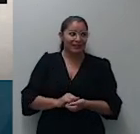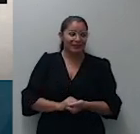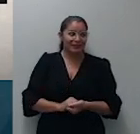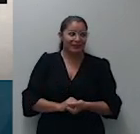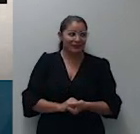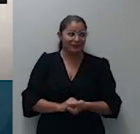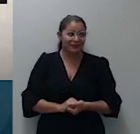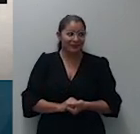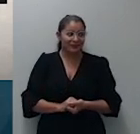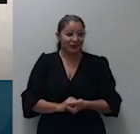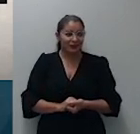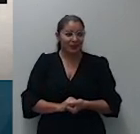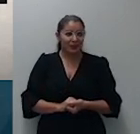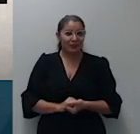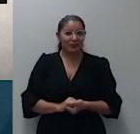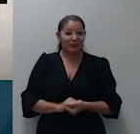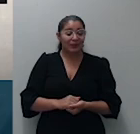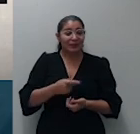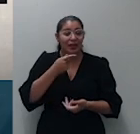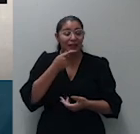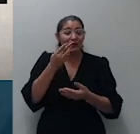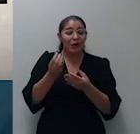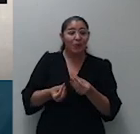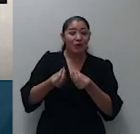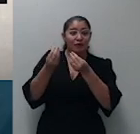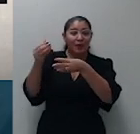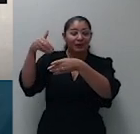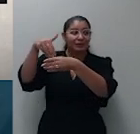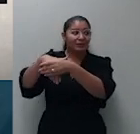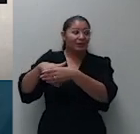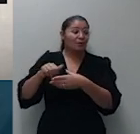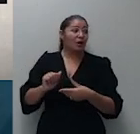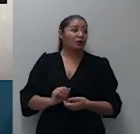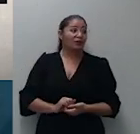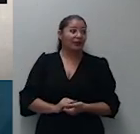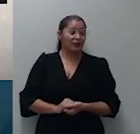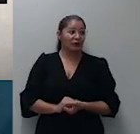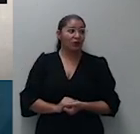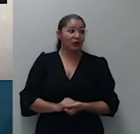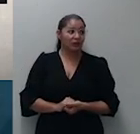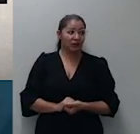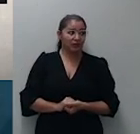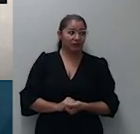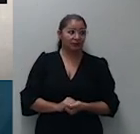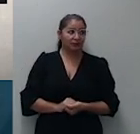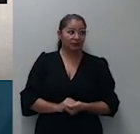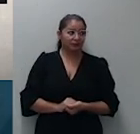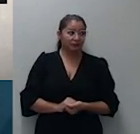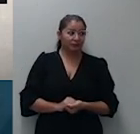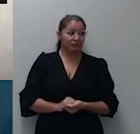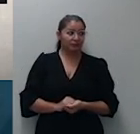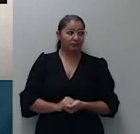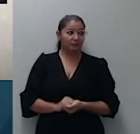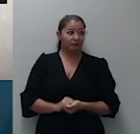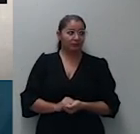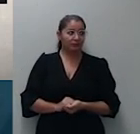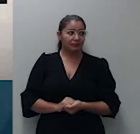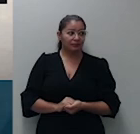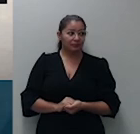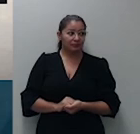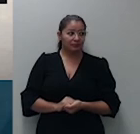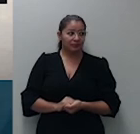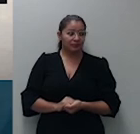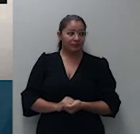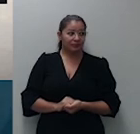dá-se provimento ao presente agravo interno manejado pela seguradora com a consequente reconsideração do posicionamento